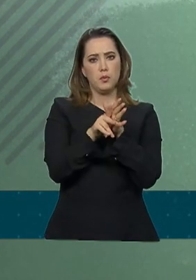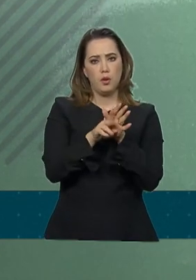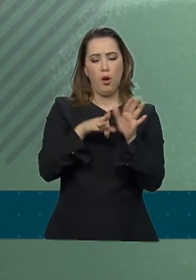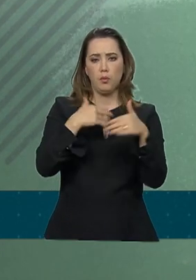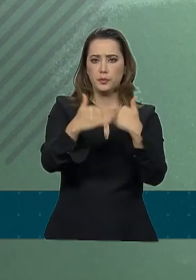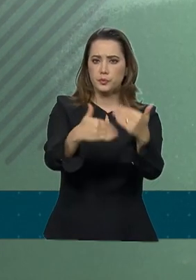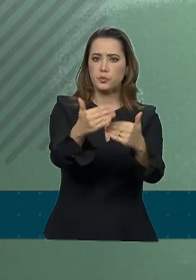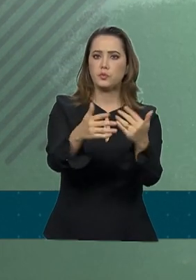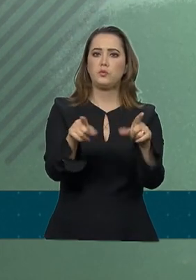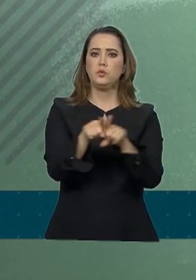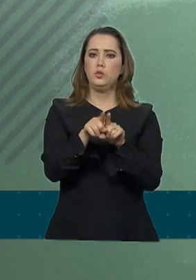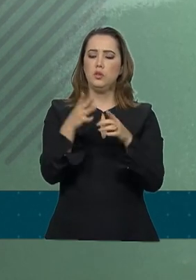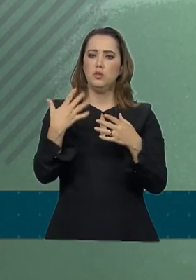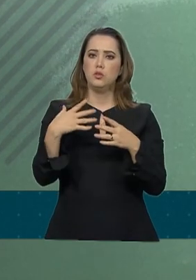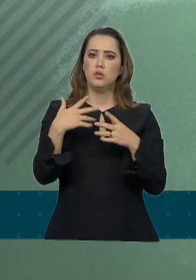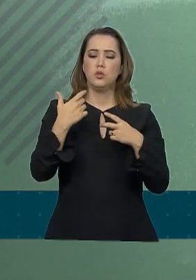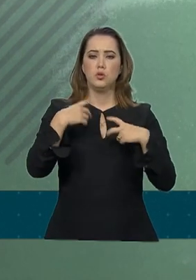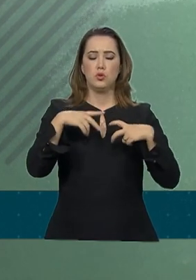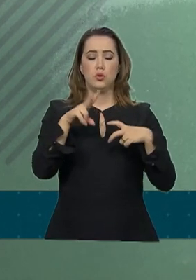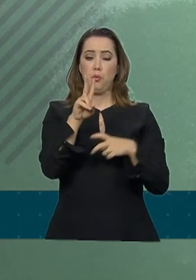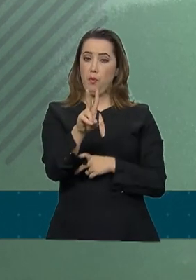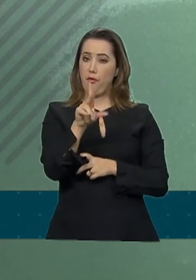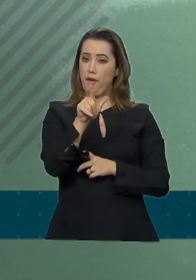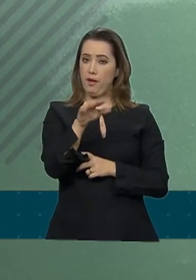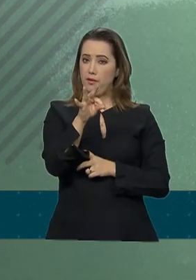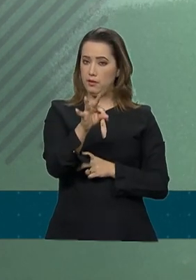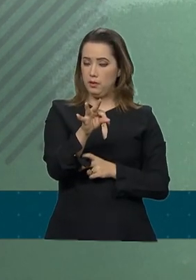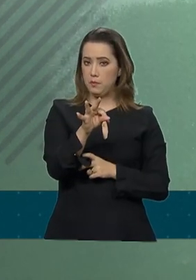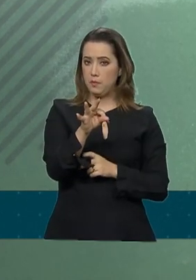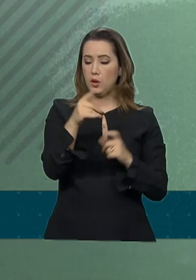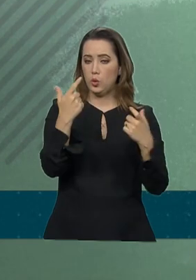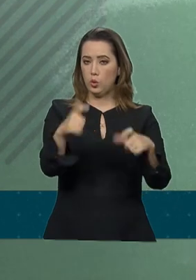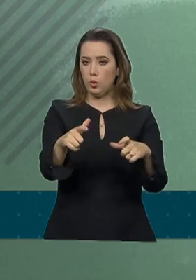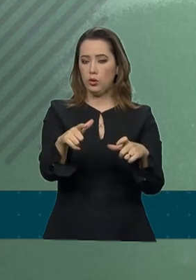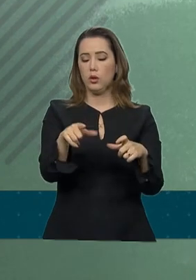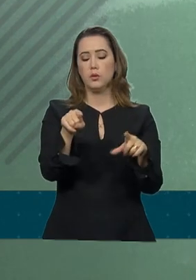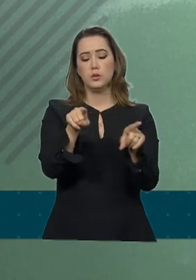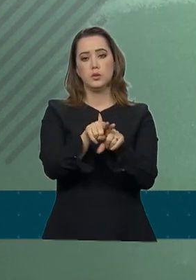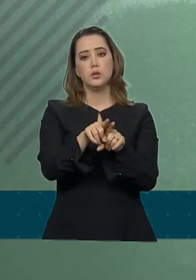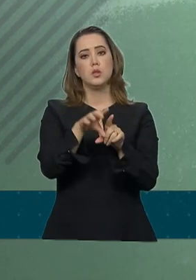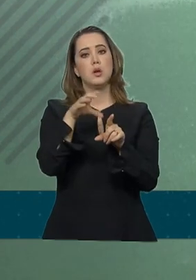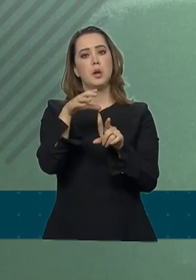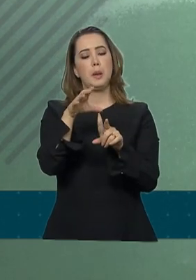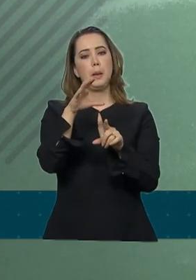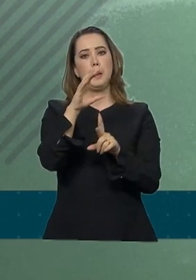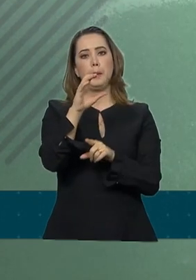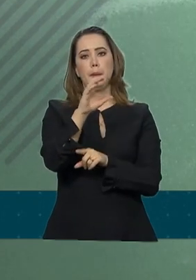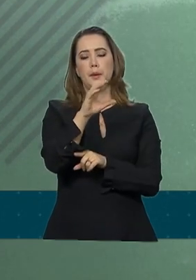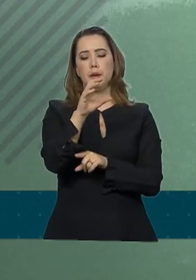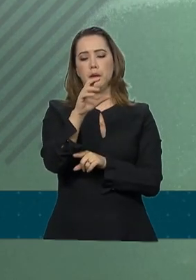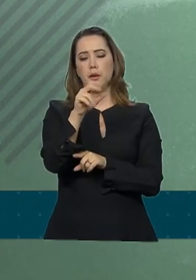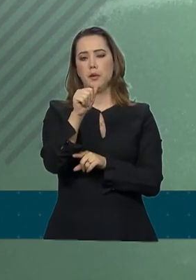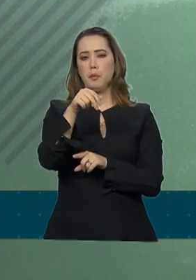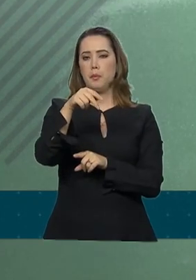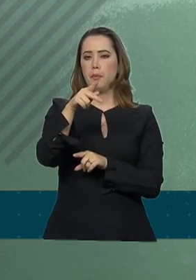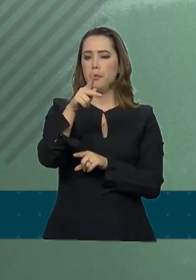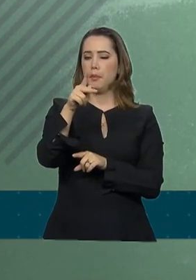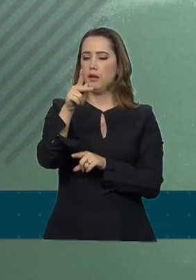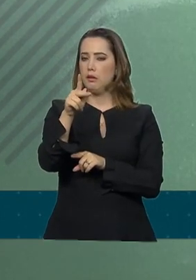do veículo leve sobre trilhos, VLT, naquela cidade, na cidade de Campina Grande, na Paraíba.